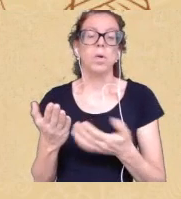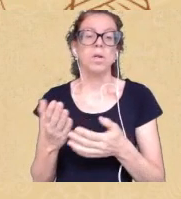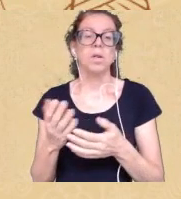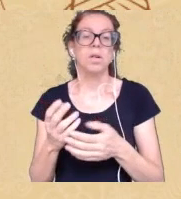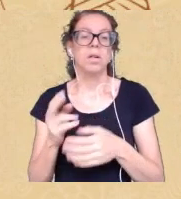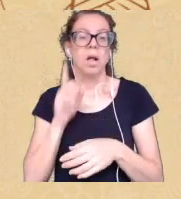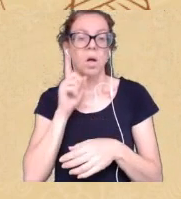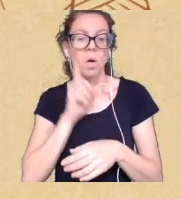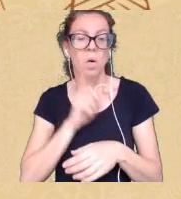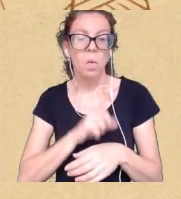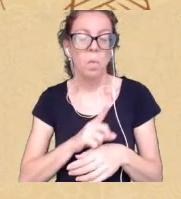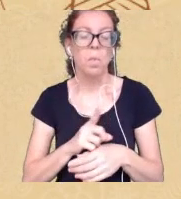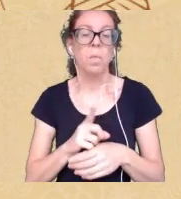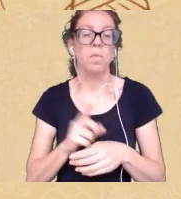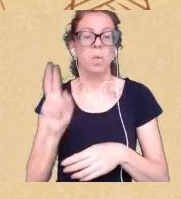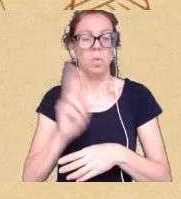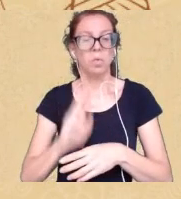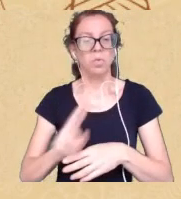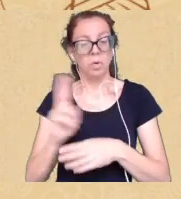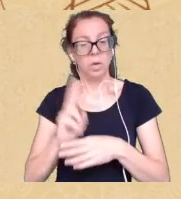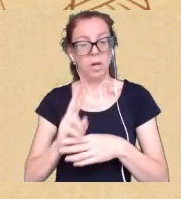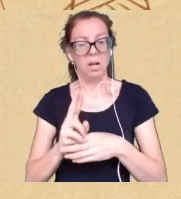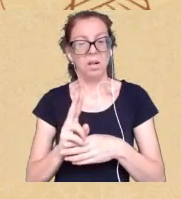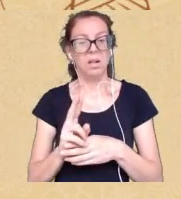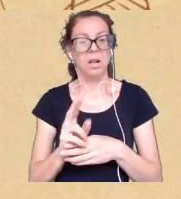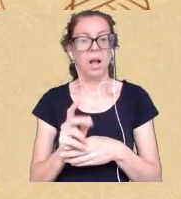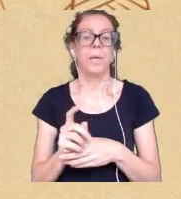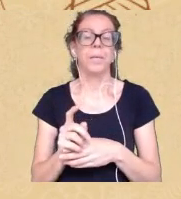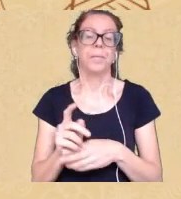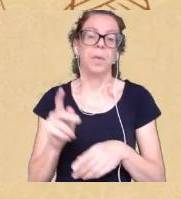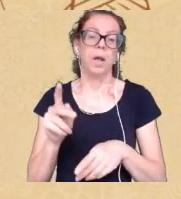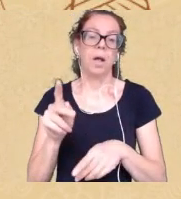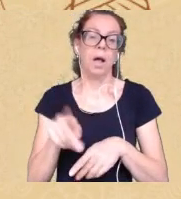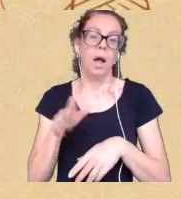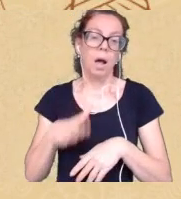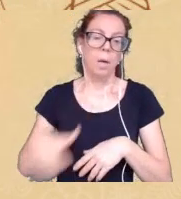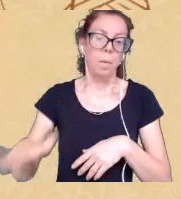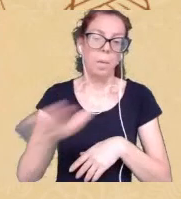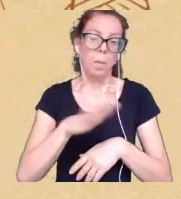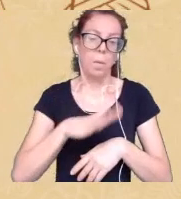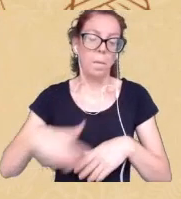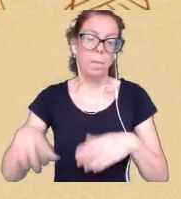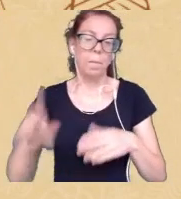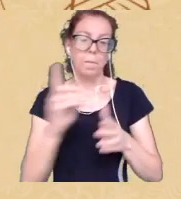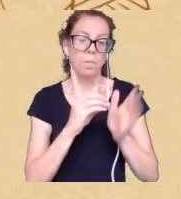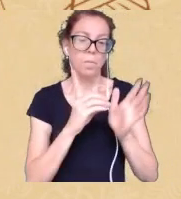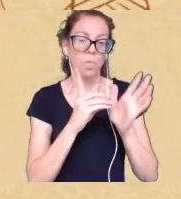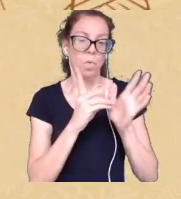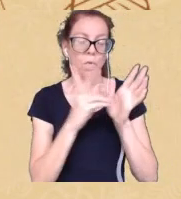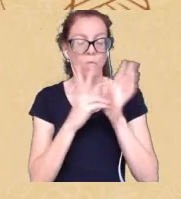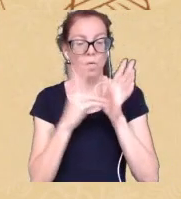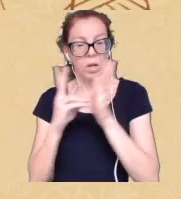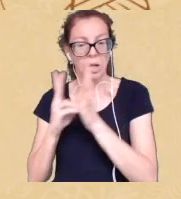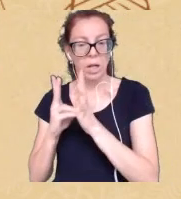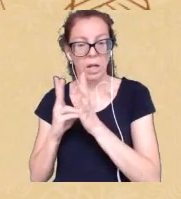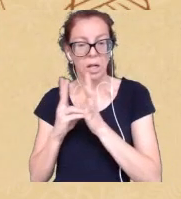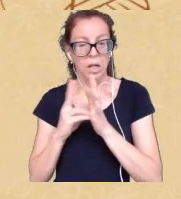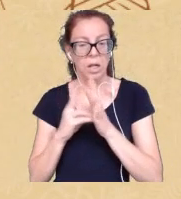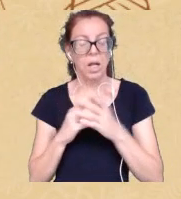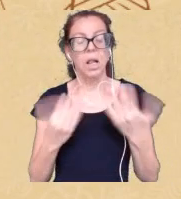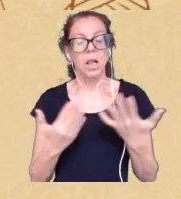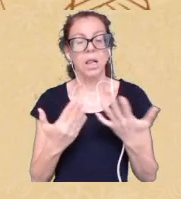discussões que envolvem a população indígena enfim eram esses apontamentos